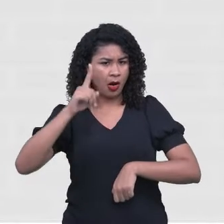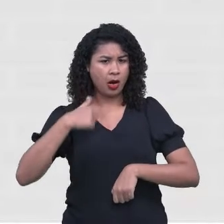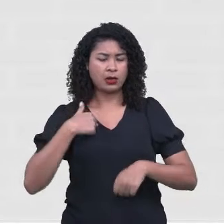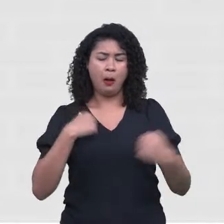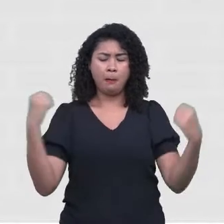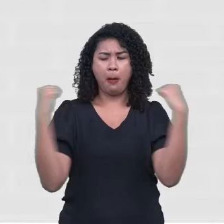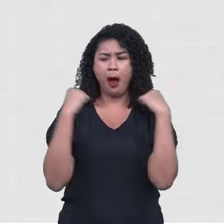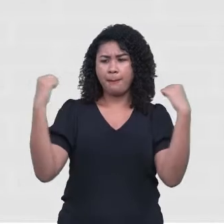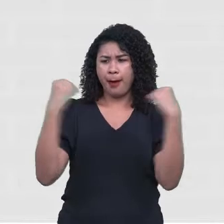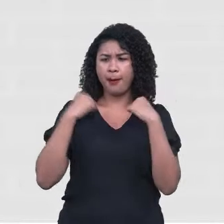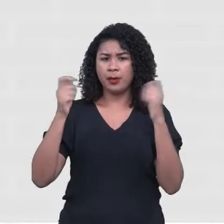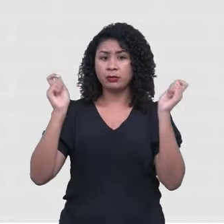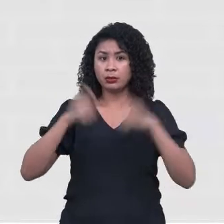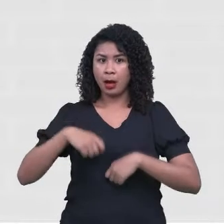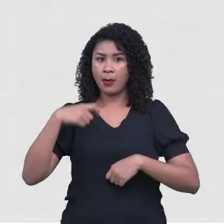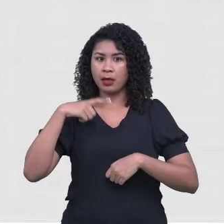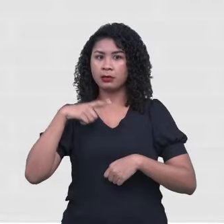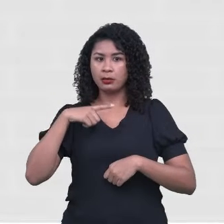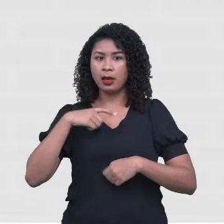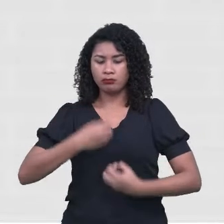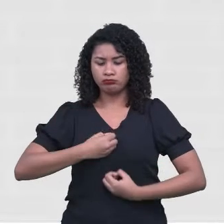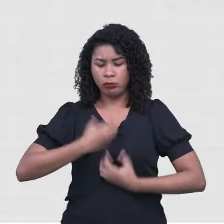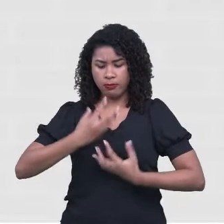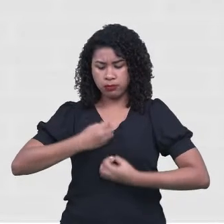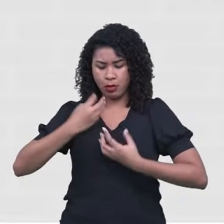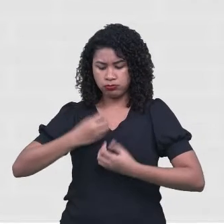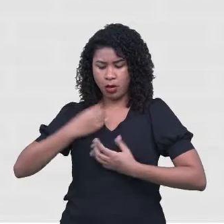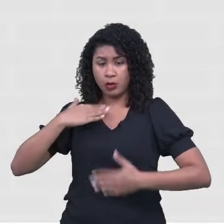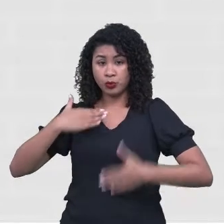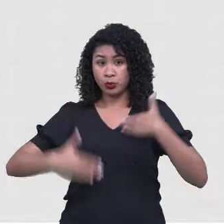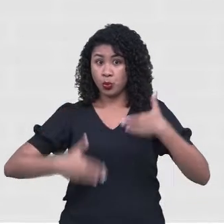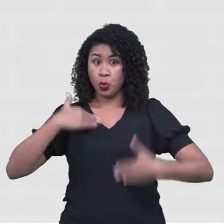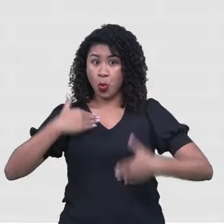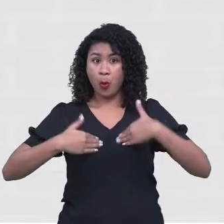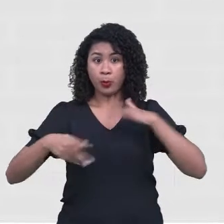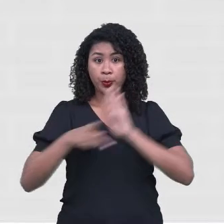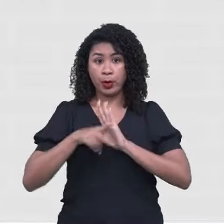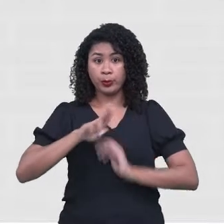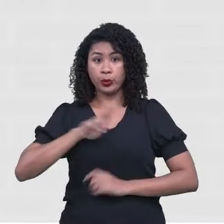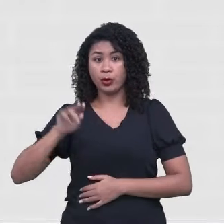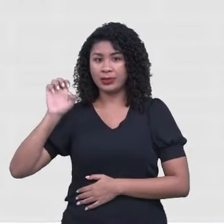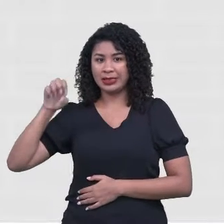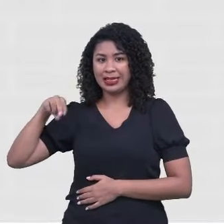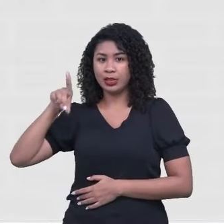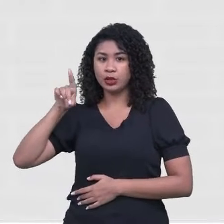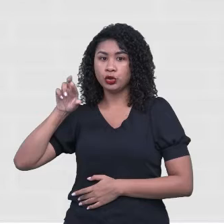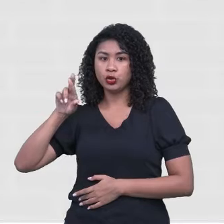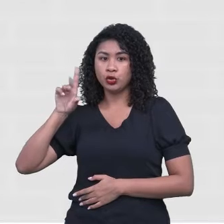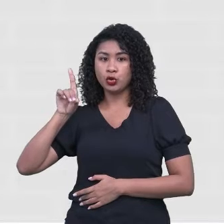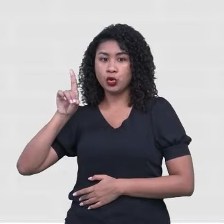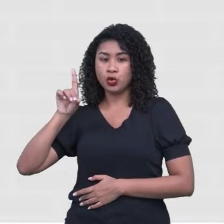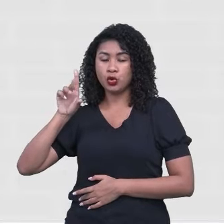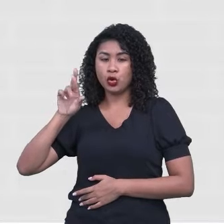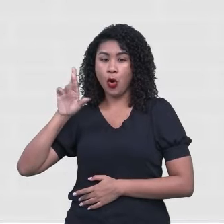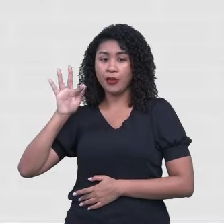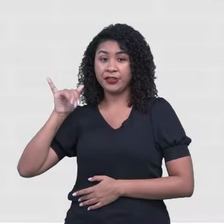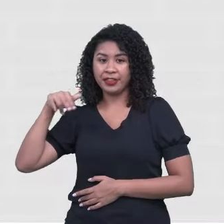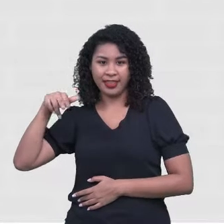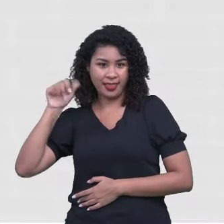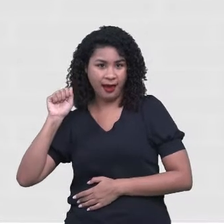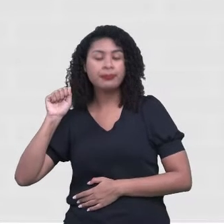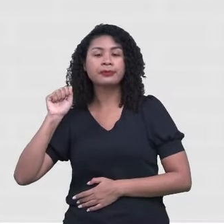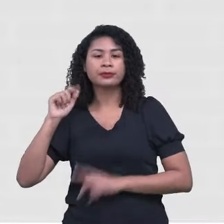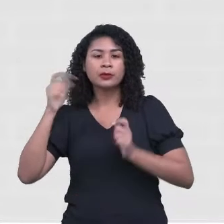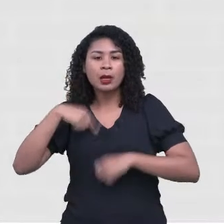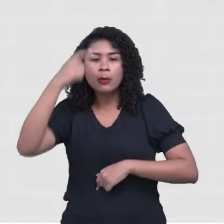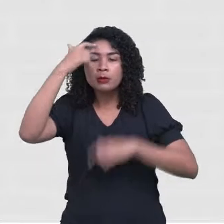endorfina, substância natural, produzida pelo cérebro, durante e após a realização de